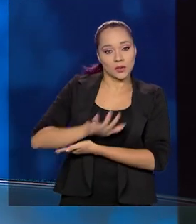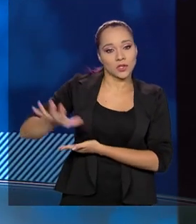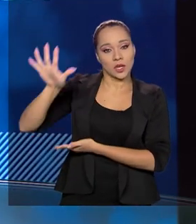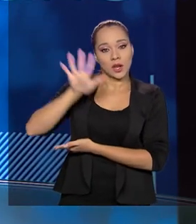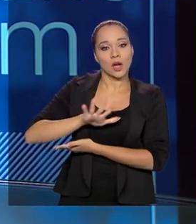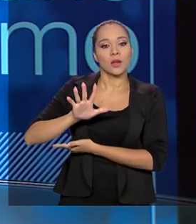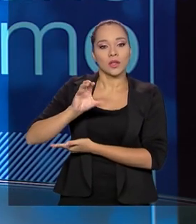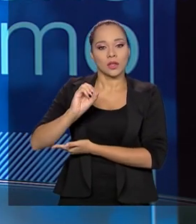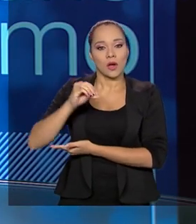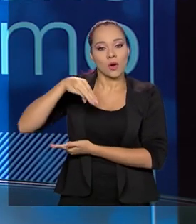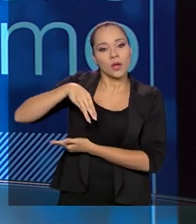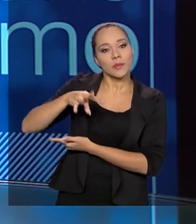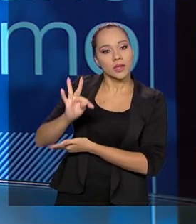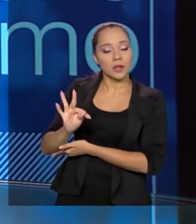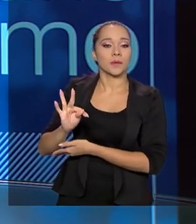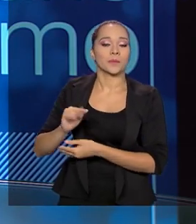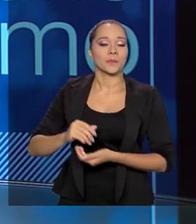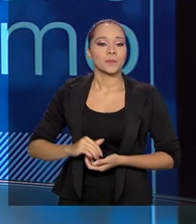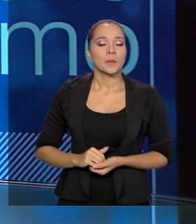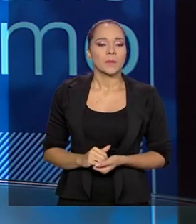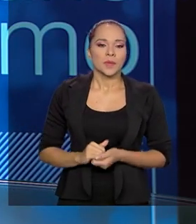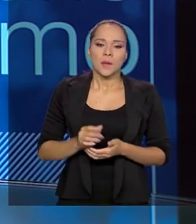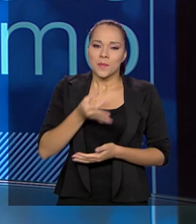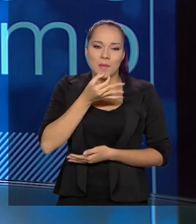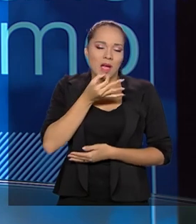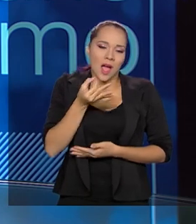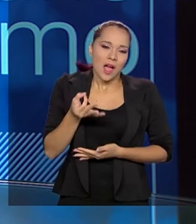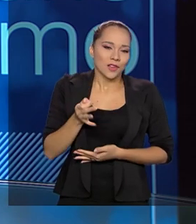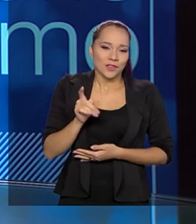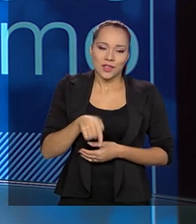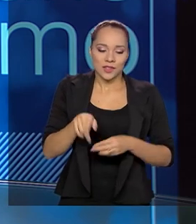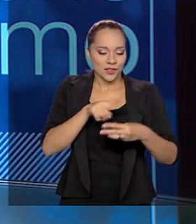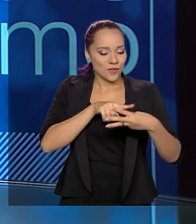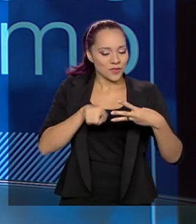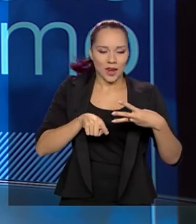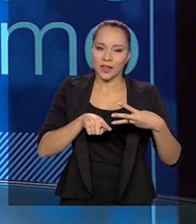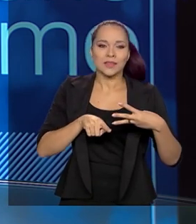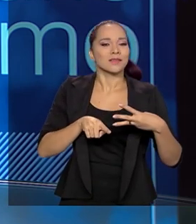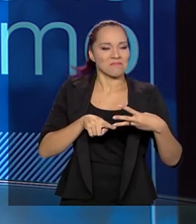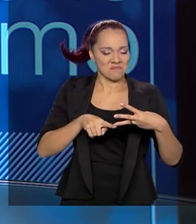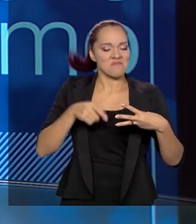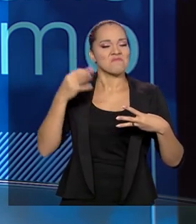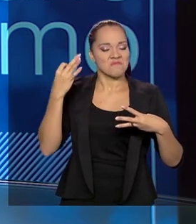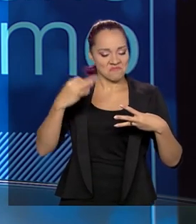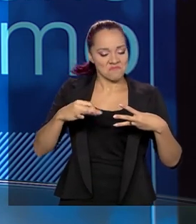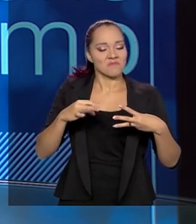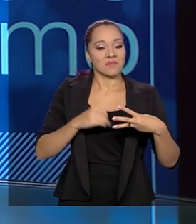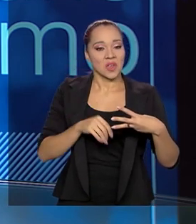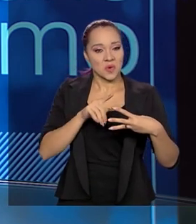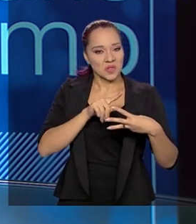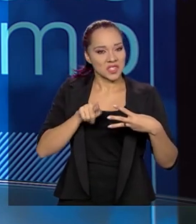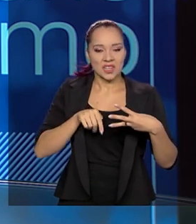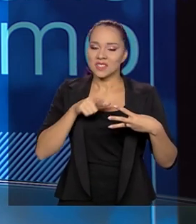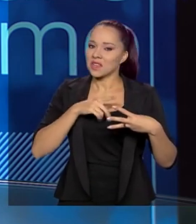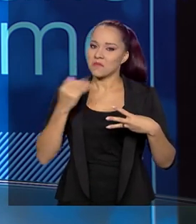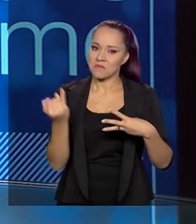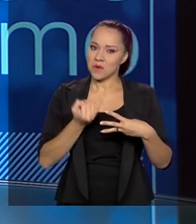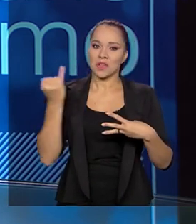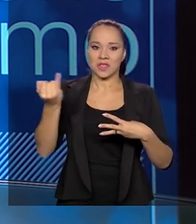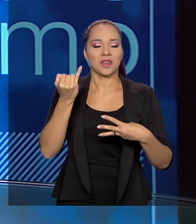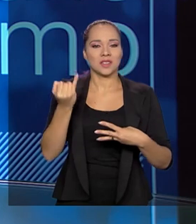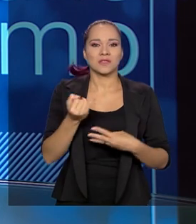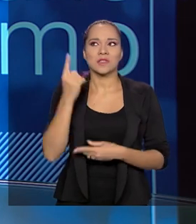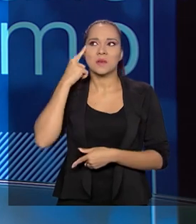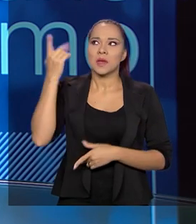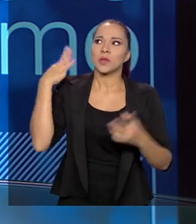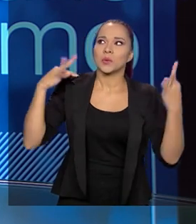OMT. Mas eu acho que são três candidatos fortíssimos, né? Todos os três têm um apelo muito importante. Quando você pensa